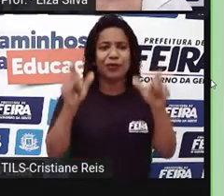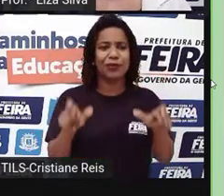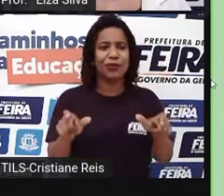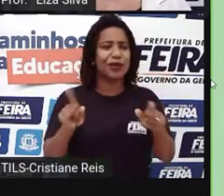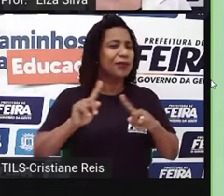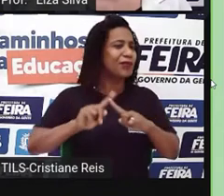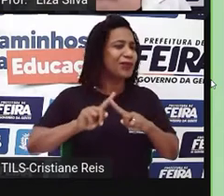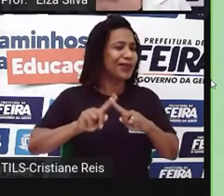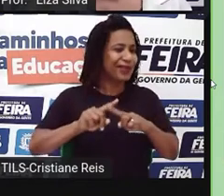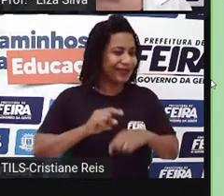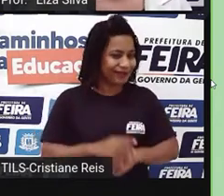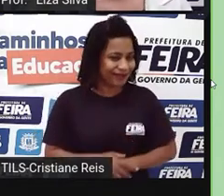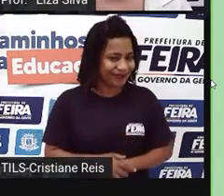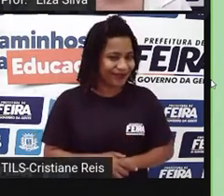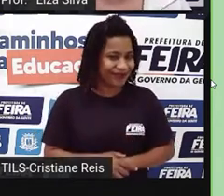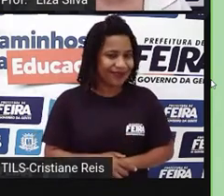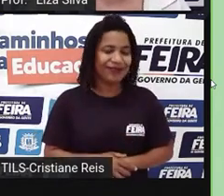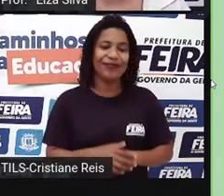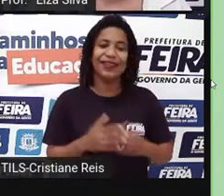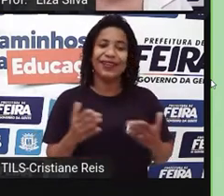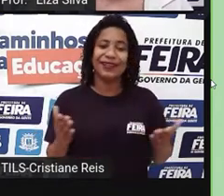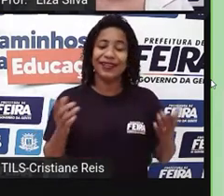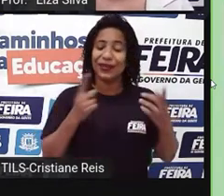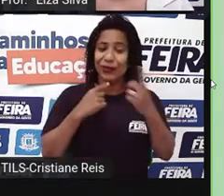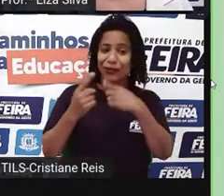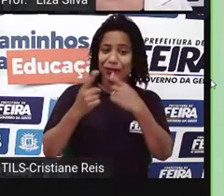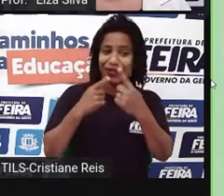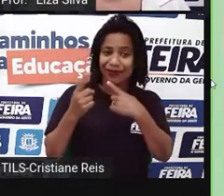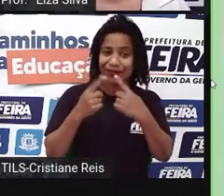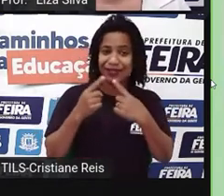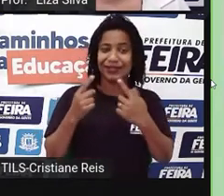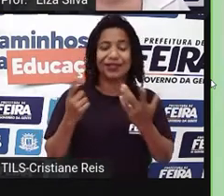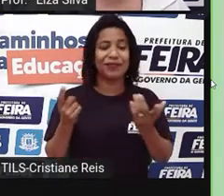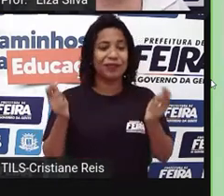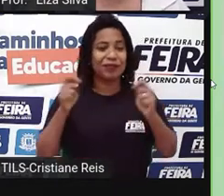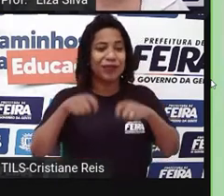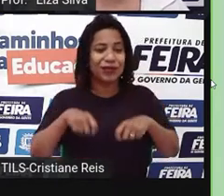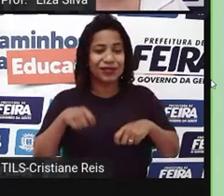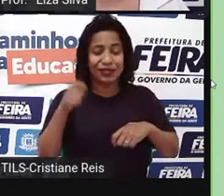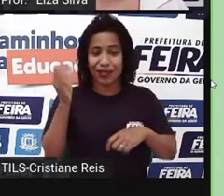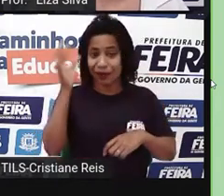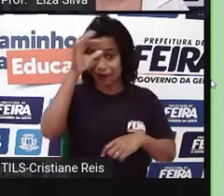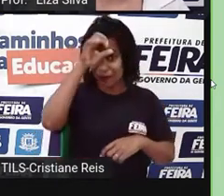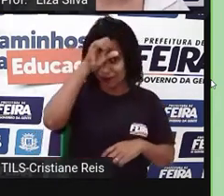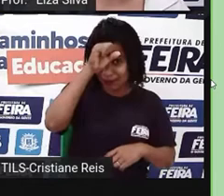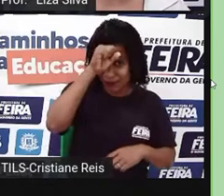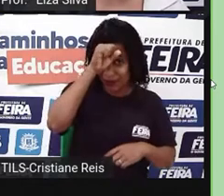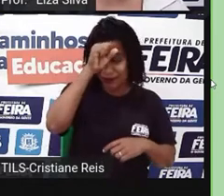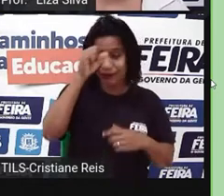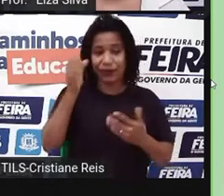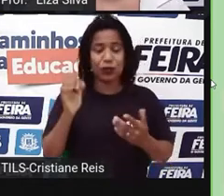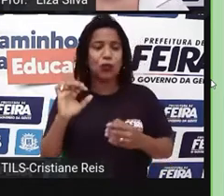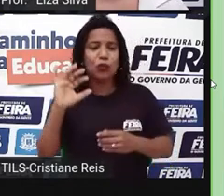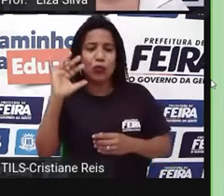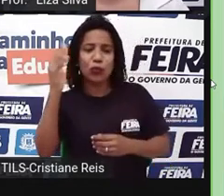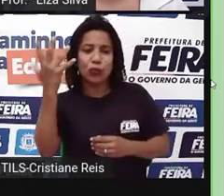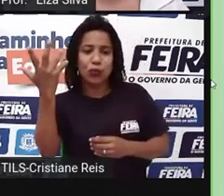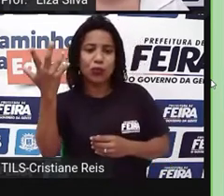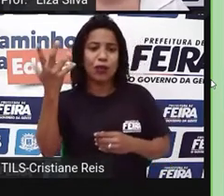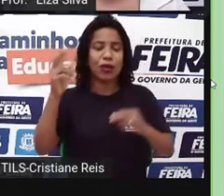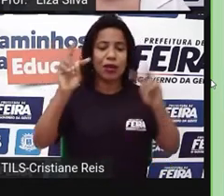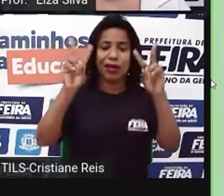Porque ela possibilita para as pessoas acrescentar conhecimento a respeito de fatos, de